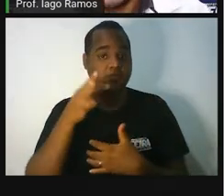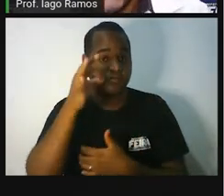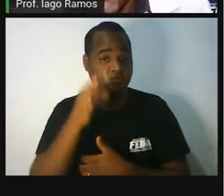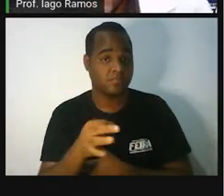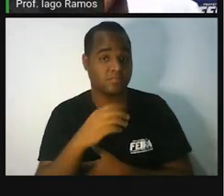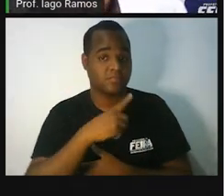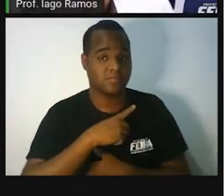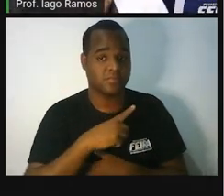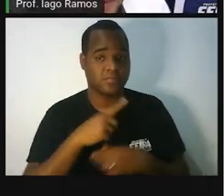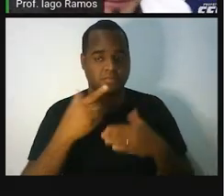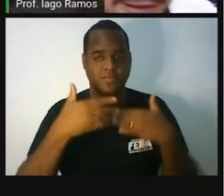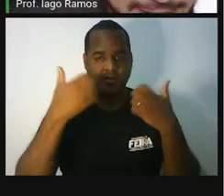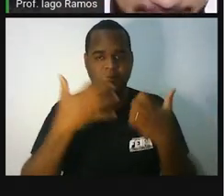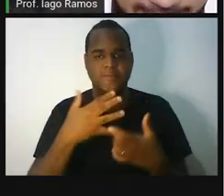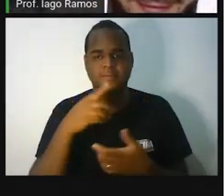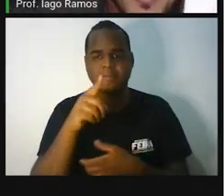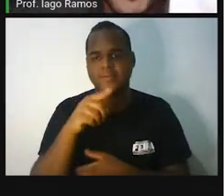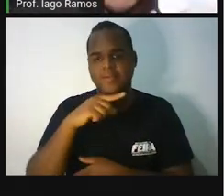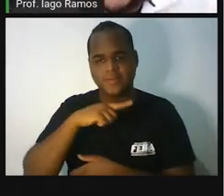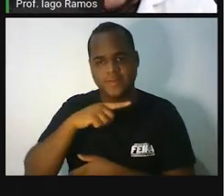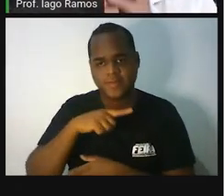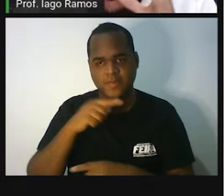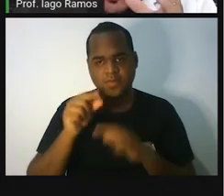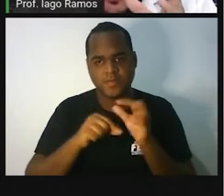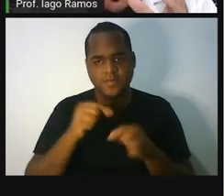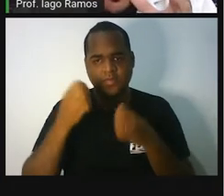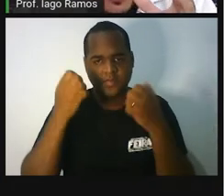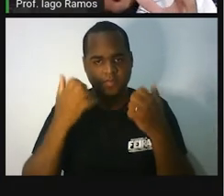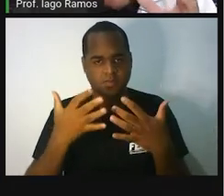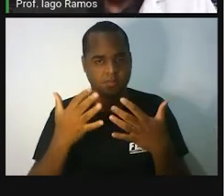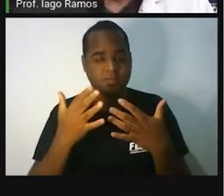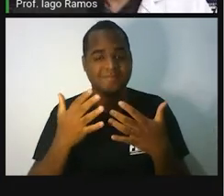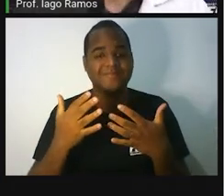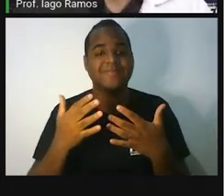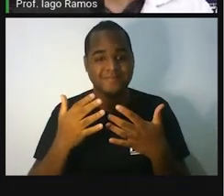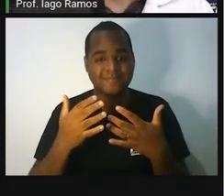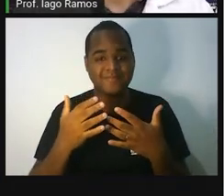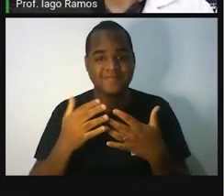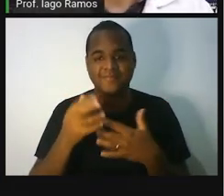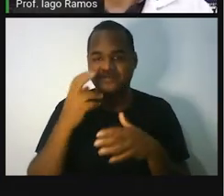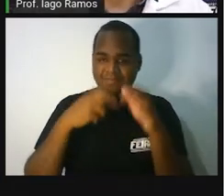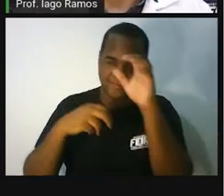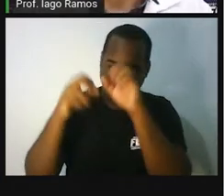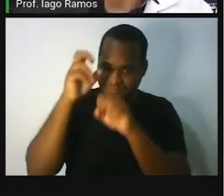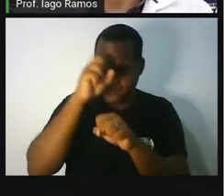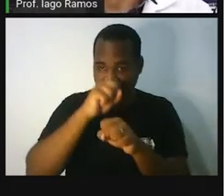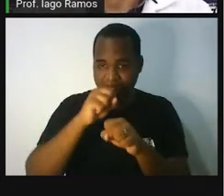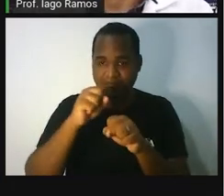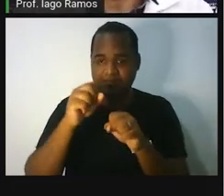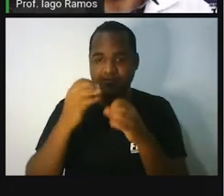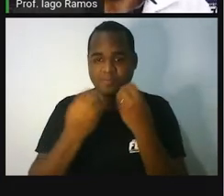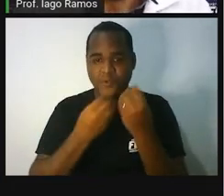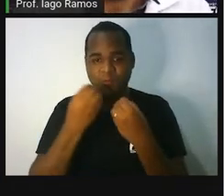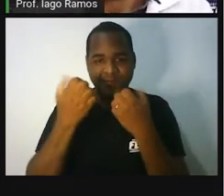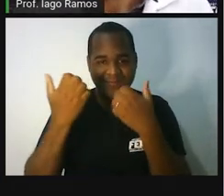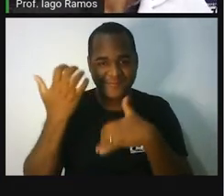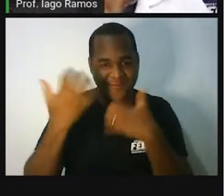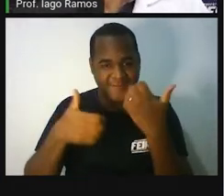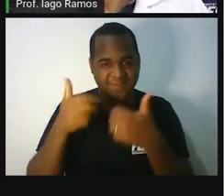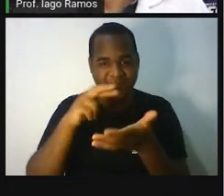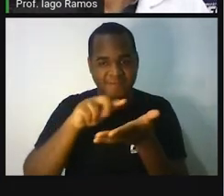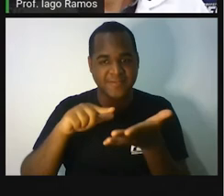dessas conclusões que você vai ter é que você vai aprender esse negócio dessa igualdade, tá bom?